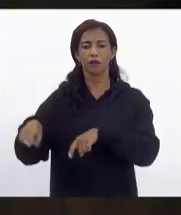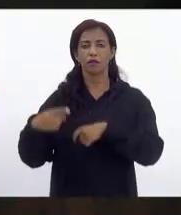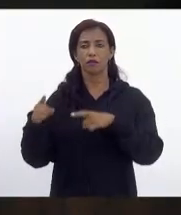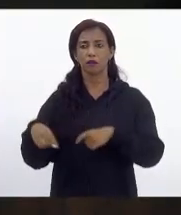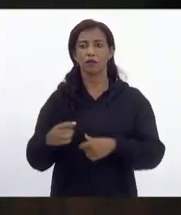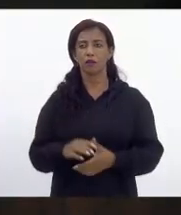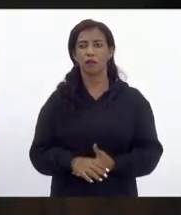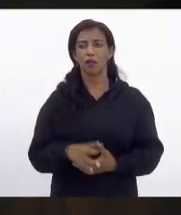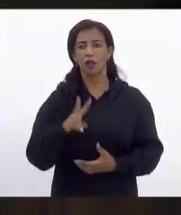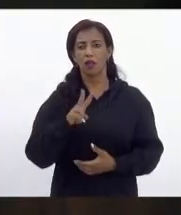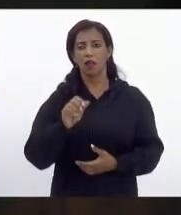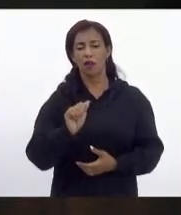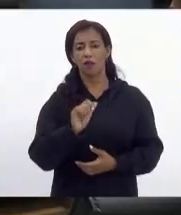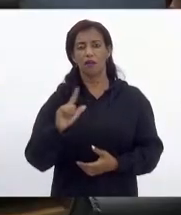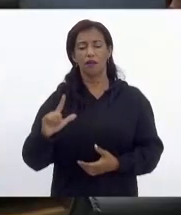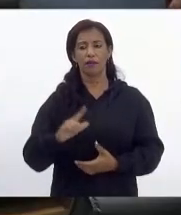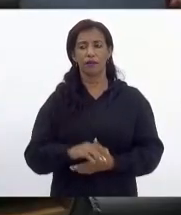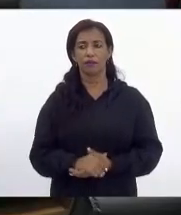deputado Val Serraza.